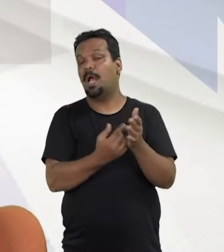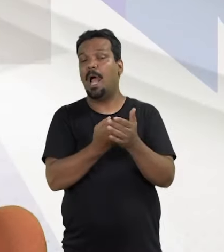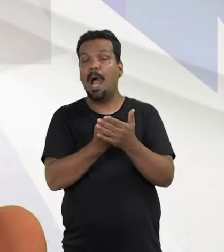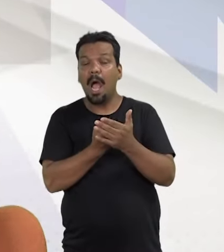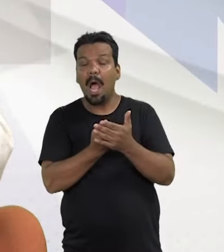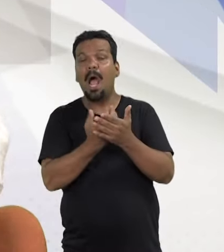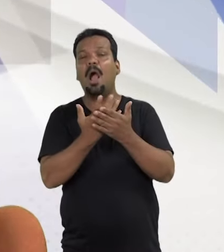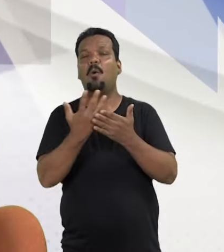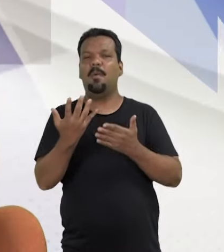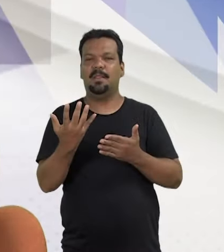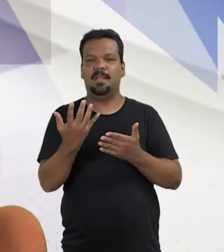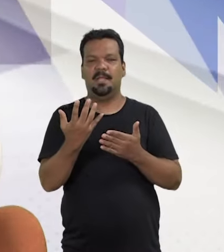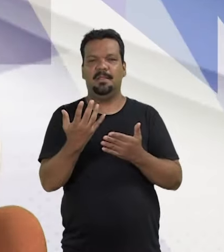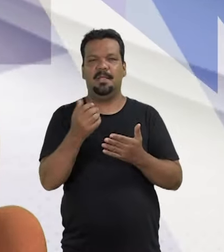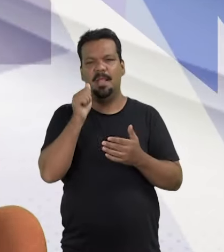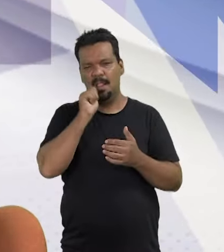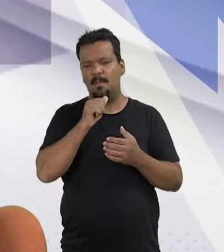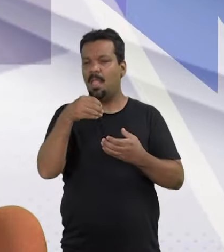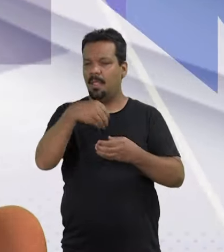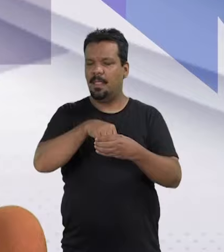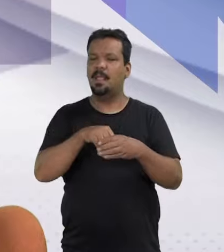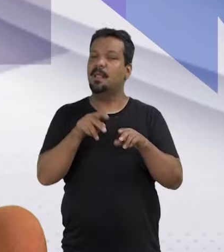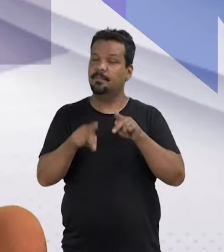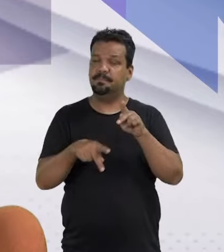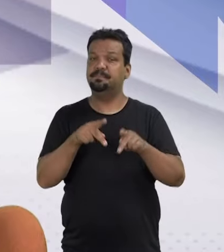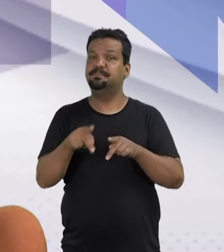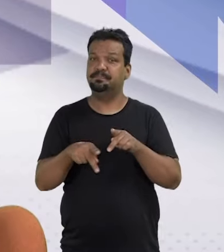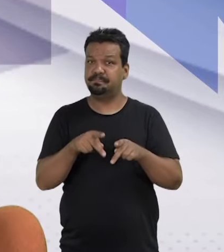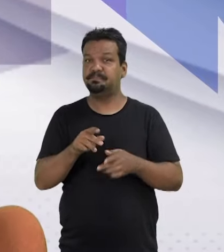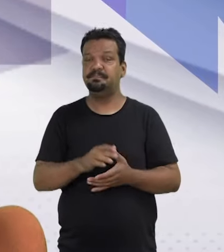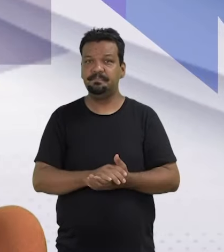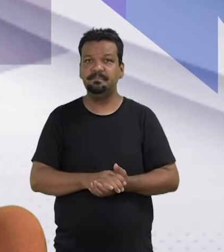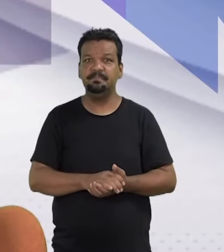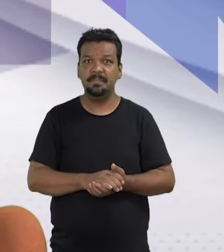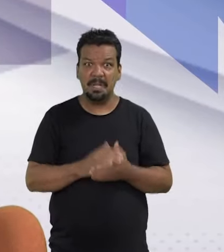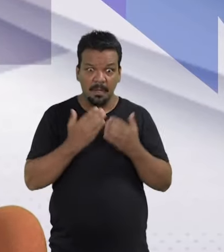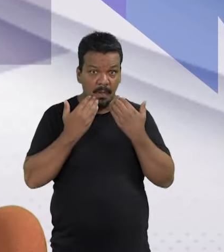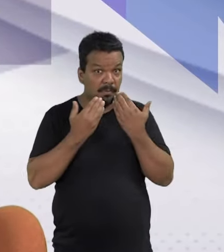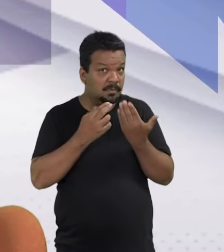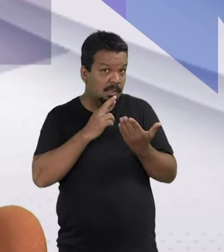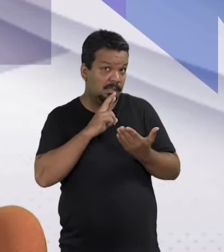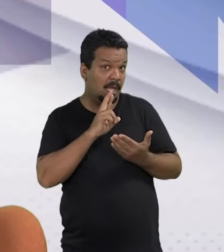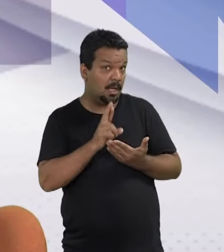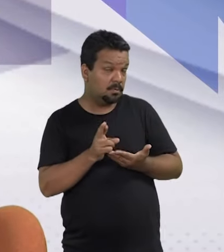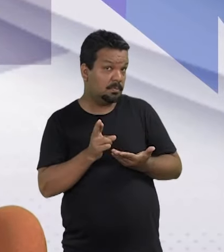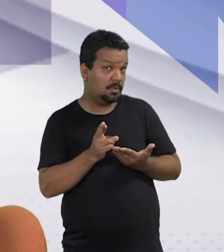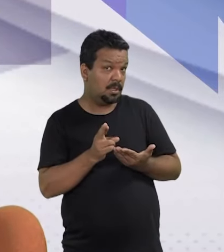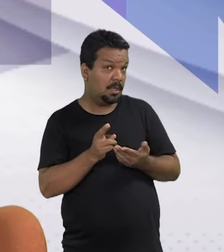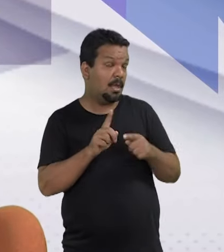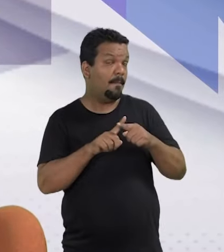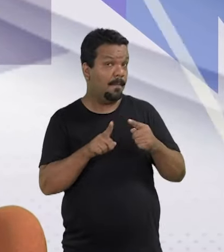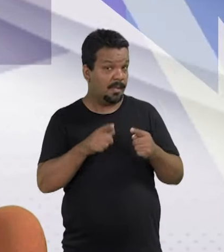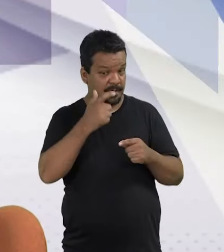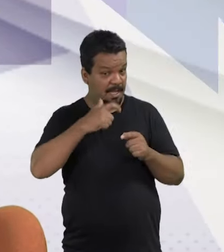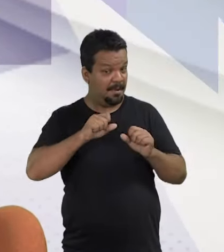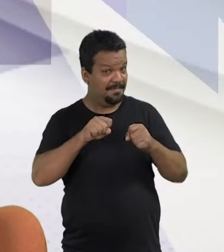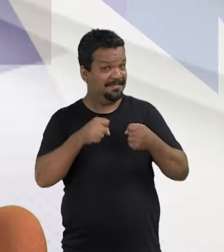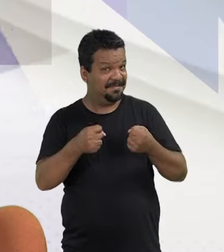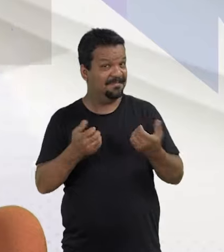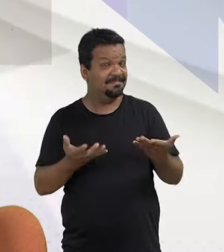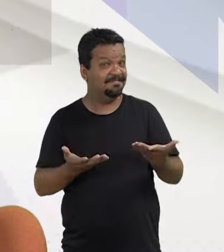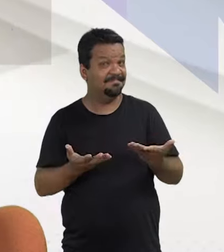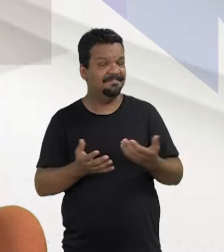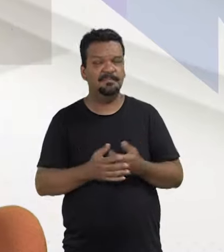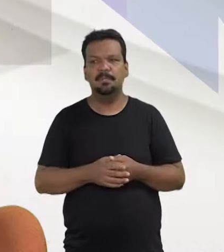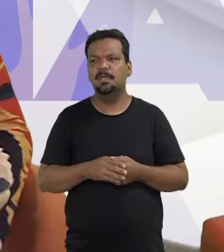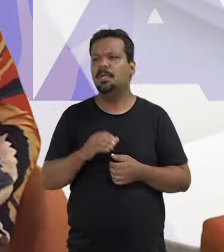nossa quantidade de eleitoras, a quantidade de mulheres na população. Eu acho que não sei se respondi, mas eu fiz um